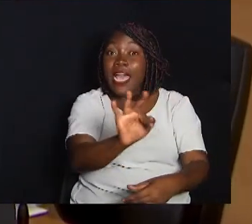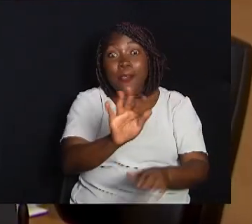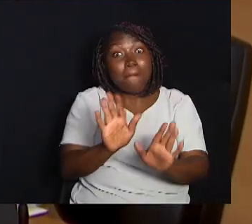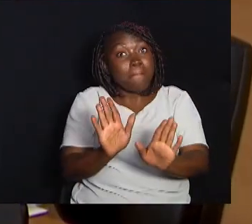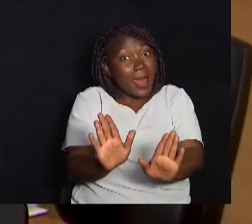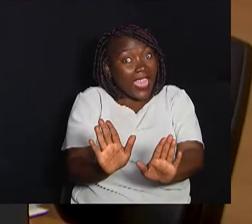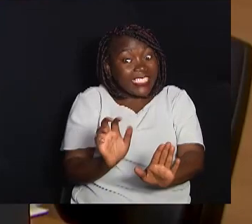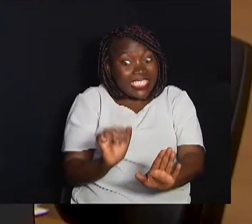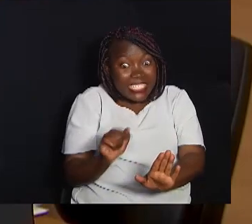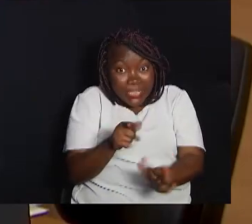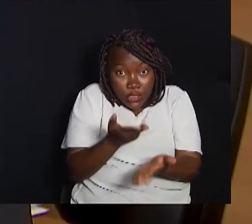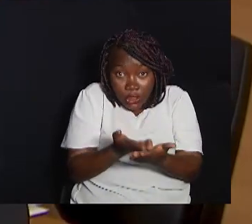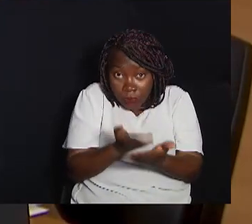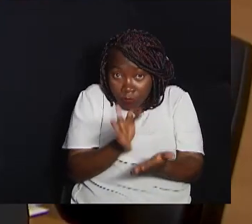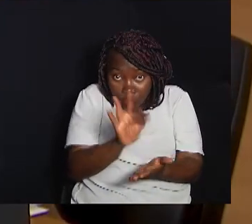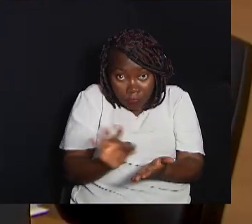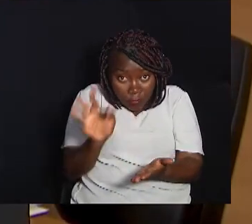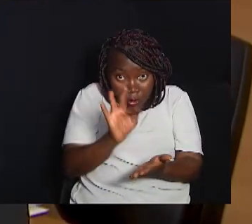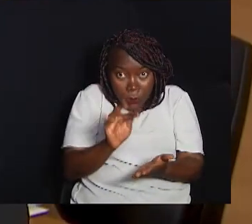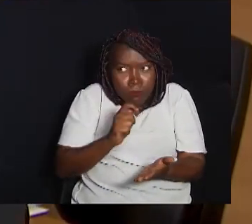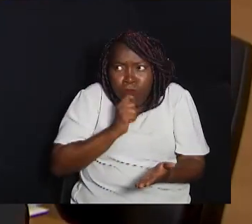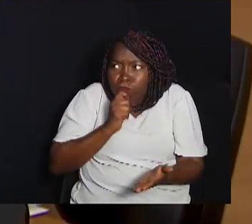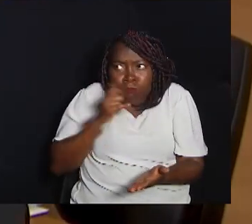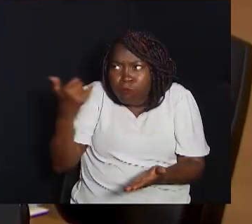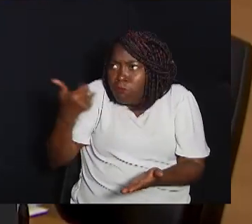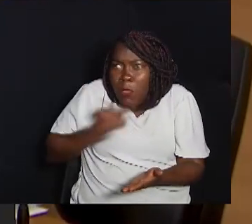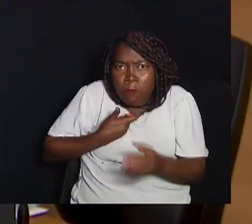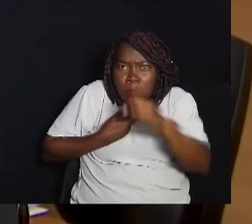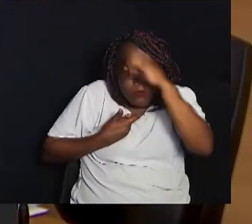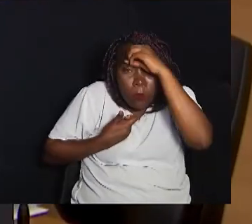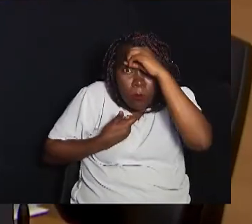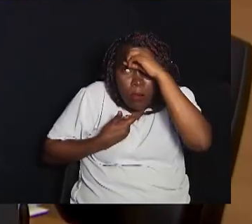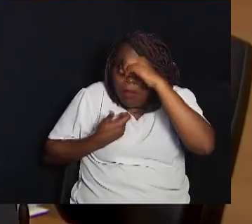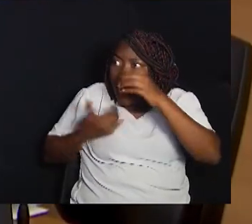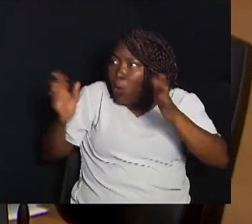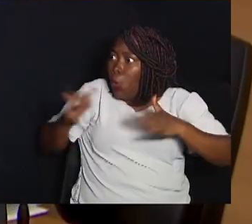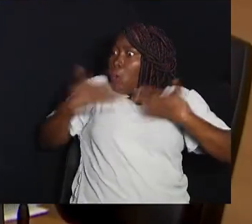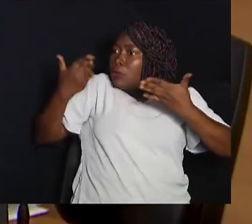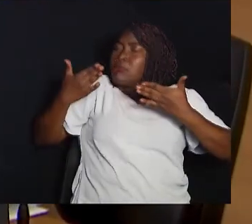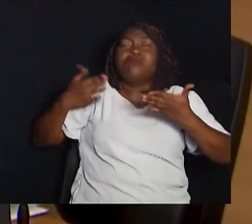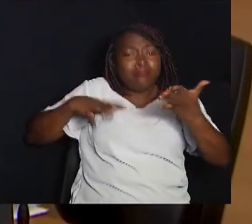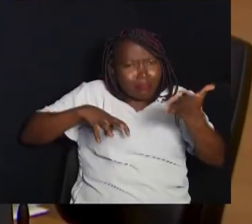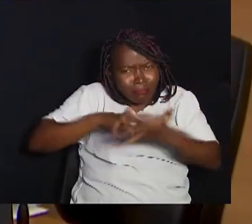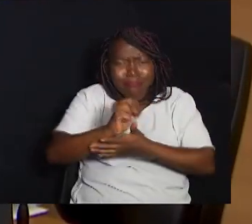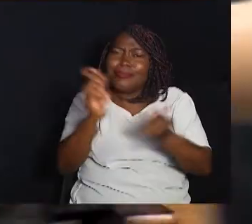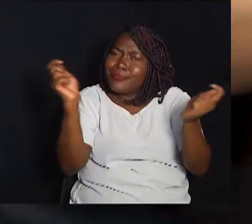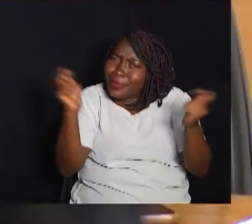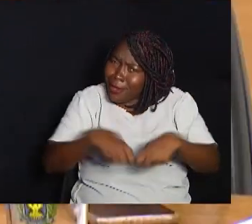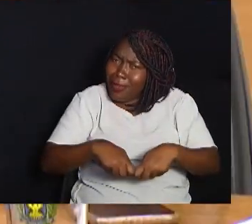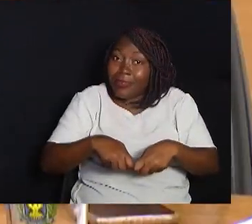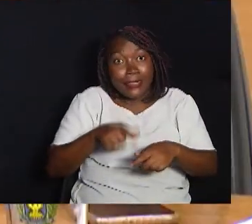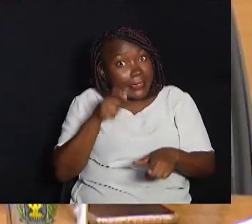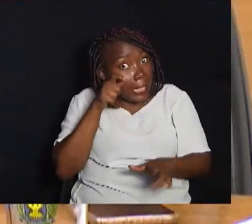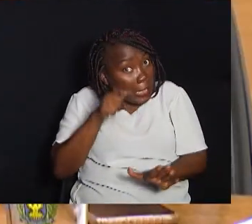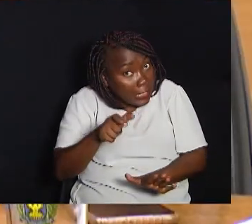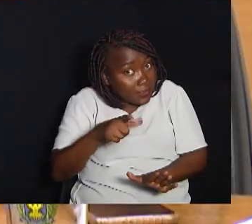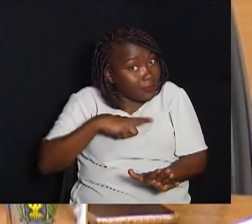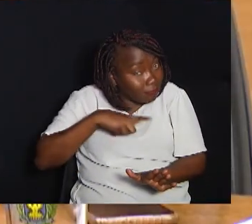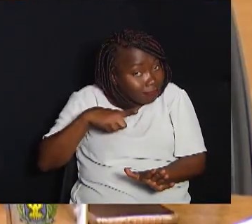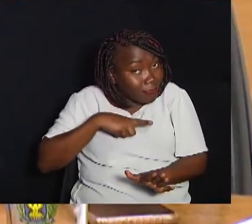é universitário e não divulgarão na sua universidade e você fica sabendo Você pode fazer a inscrição caso você tenha interesse em conhecer